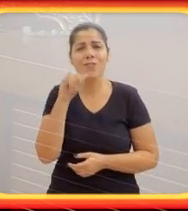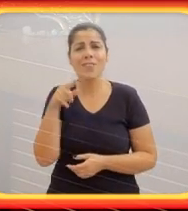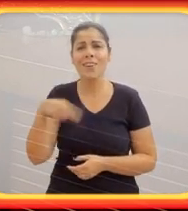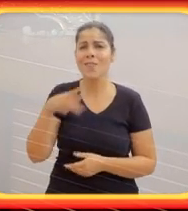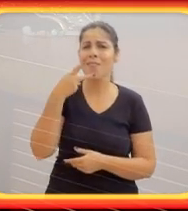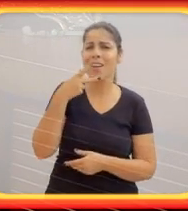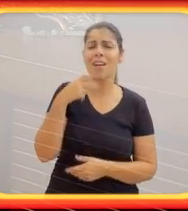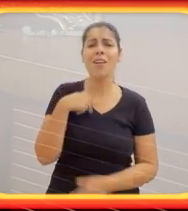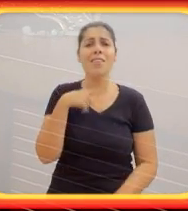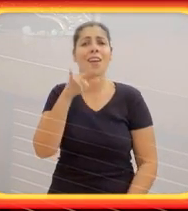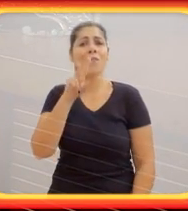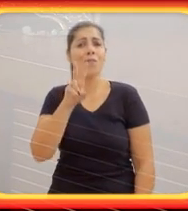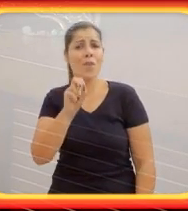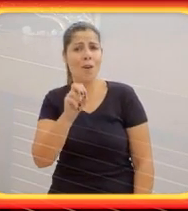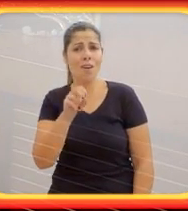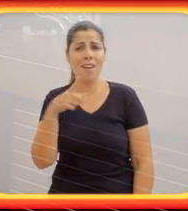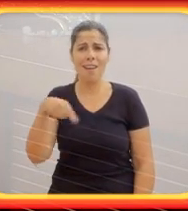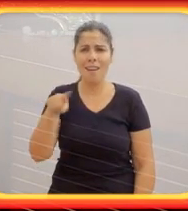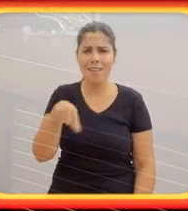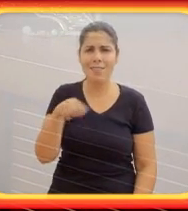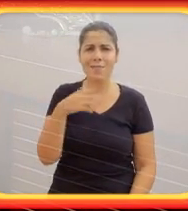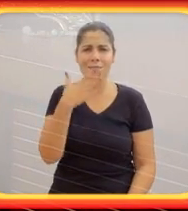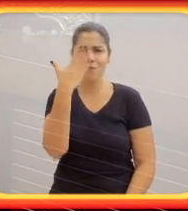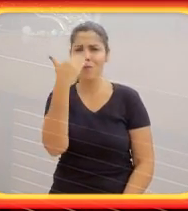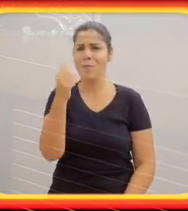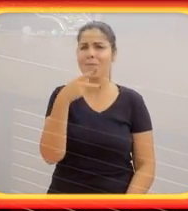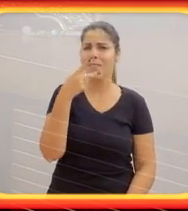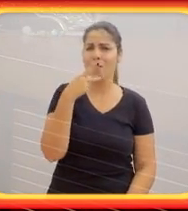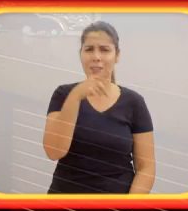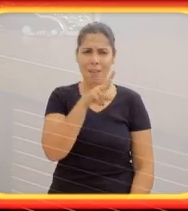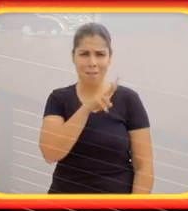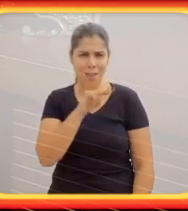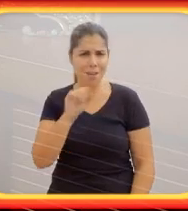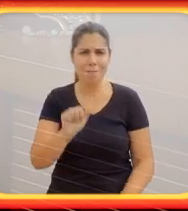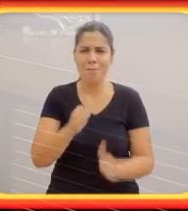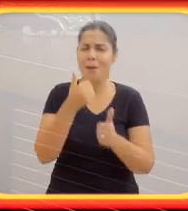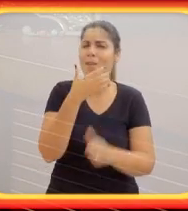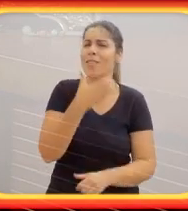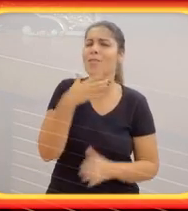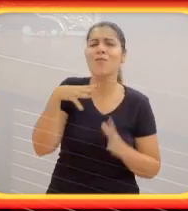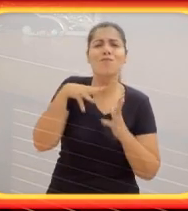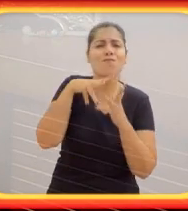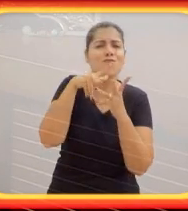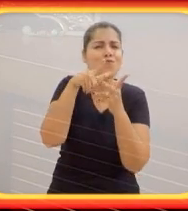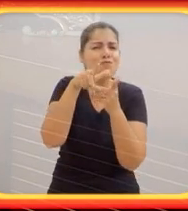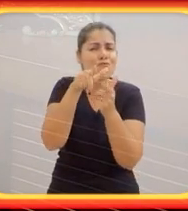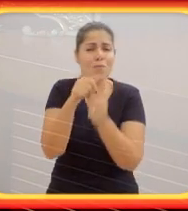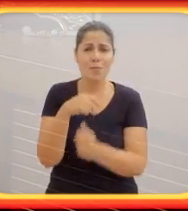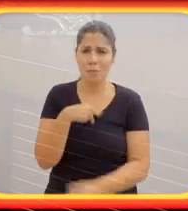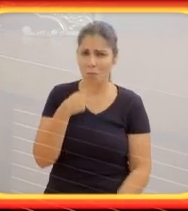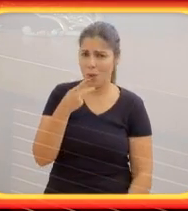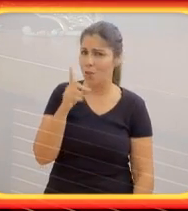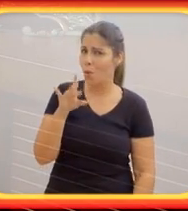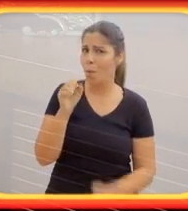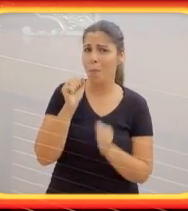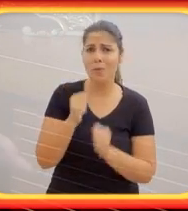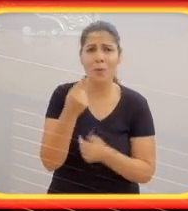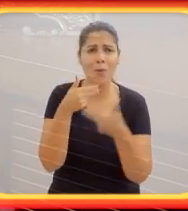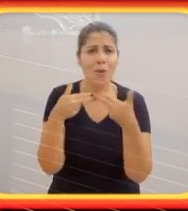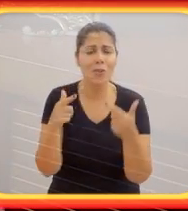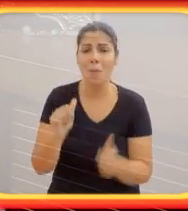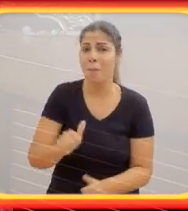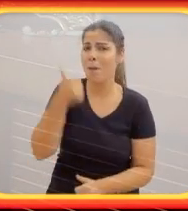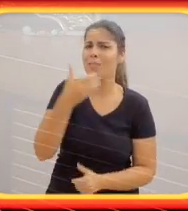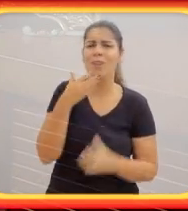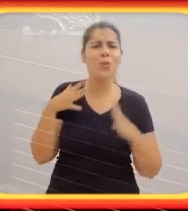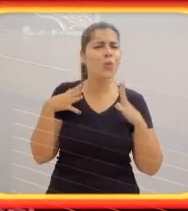dia que eles me falaram que eu ia ser avó, eles me chamaram e falaram, ah, você vai ter o melhor Natal do mundo. Falei, só pode ser uma coisa. Para ter